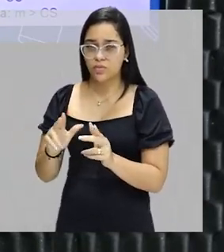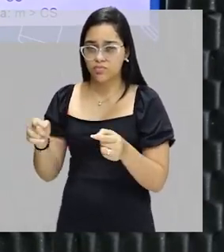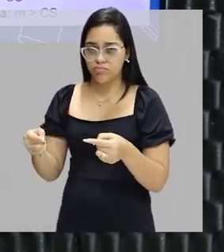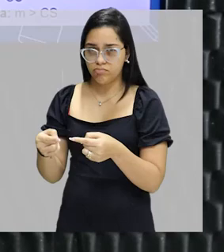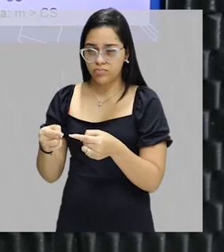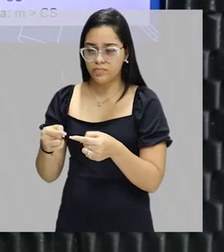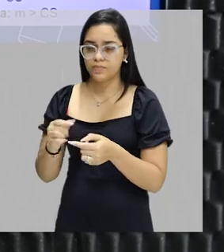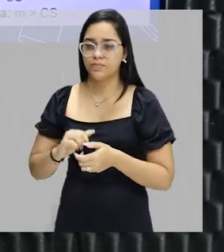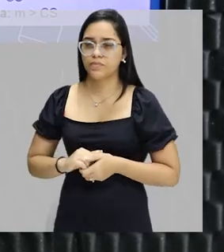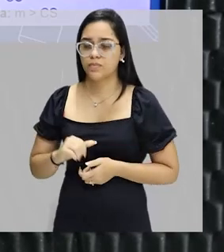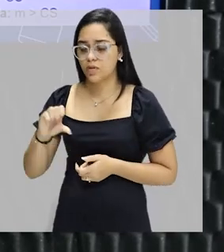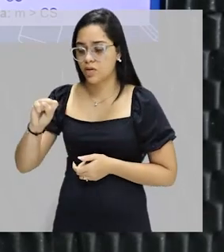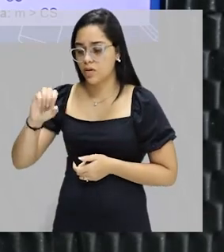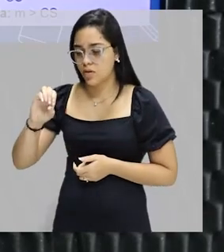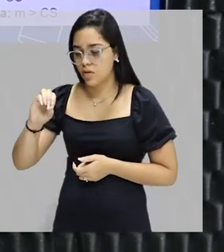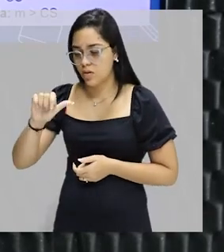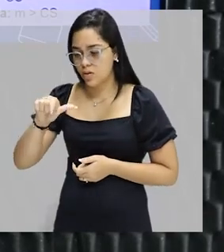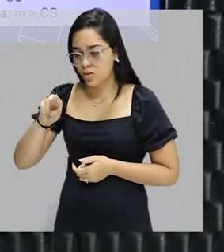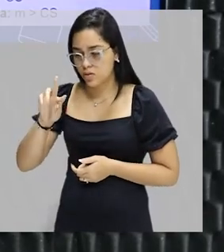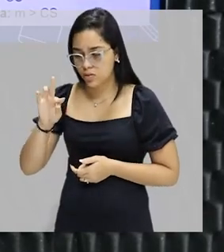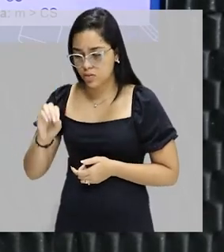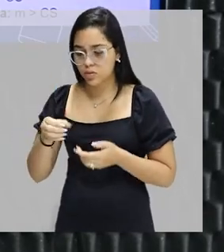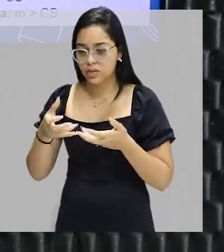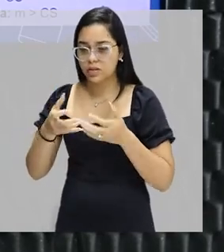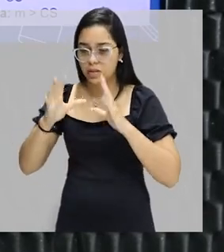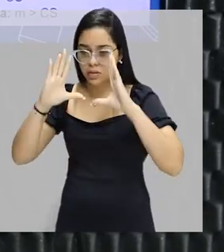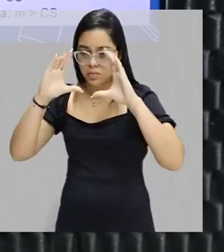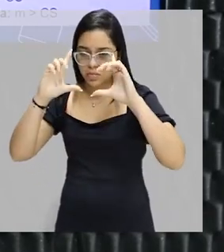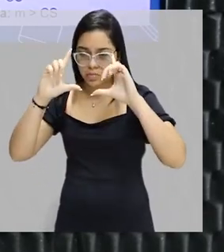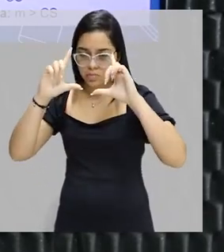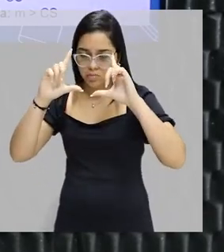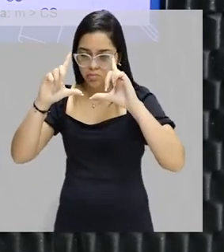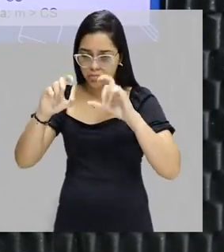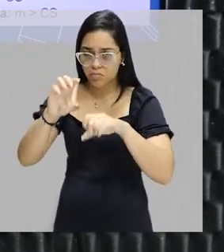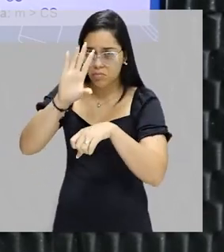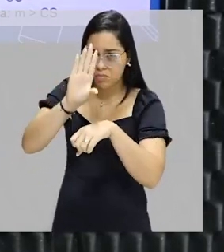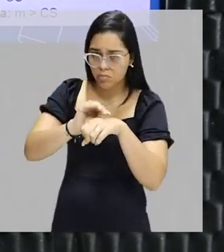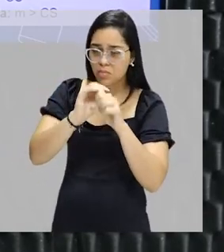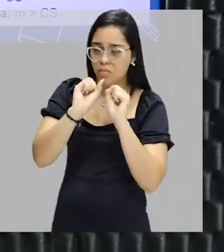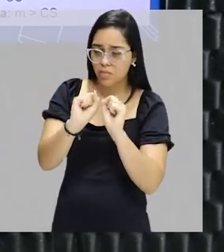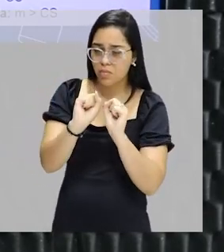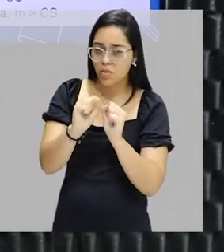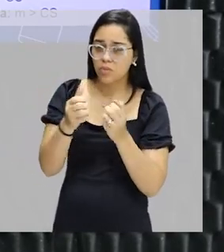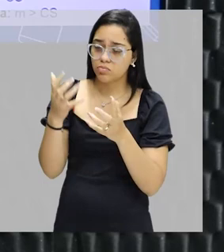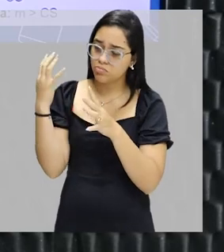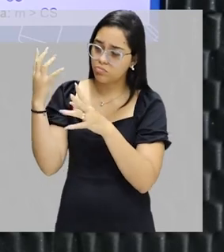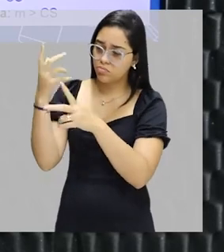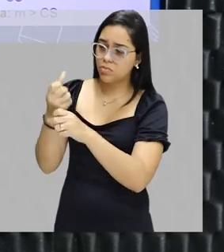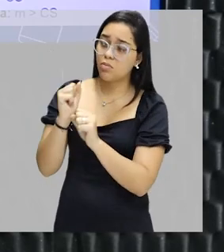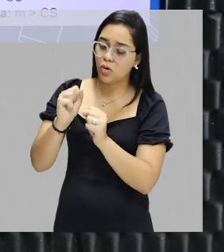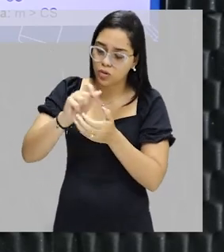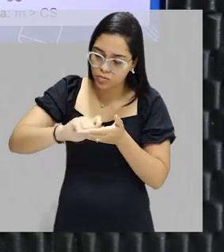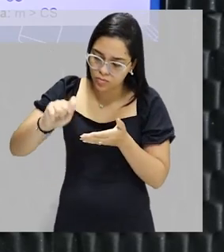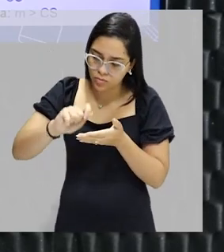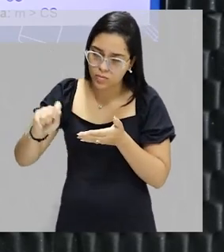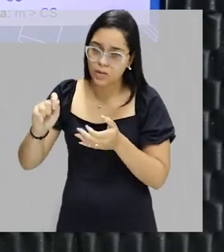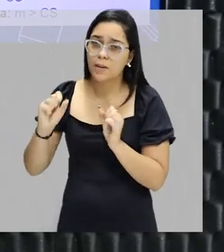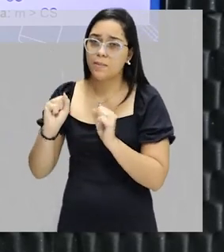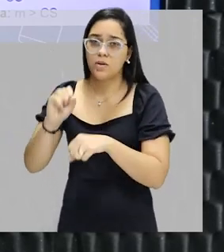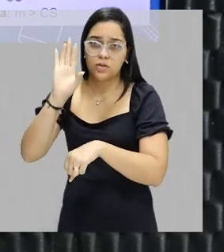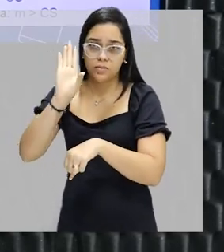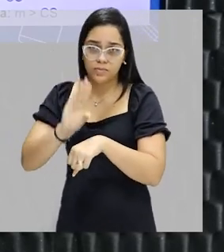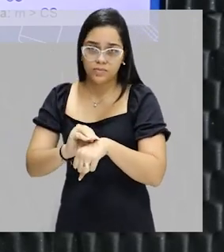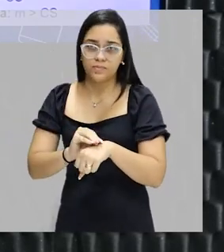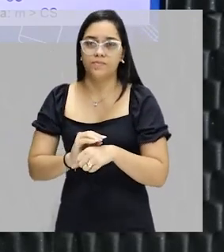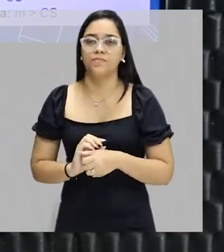Show de bola, turminha? Então, aqui se você quiser pintar a tela, um grande resumo, uma grande revisão desse tópico de